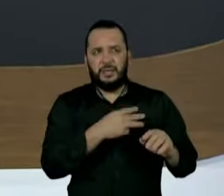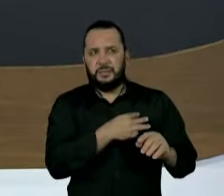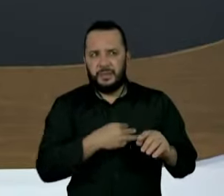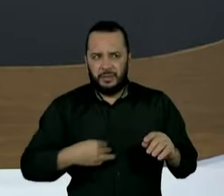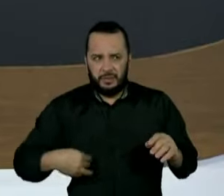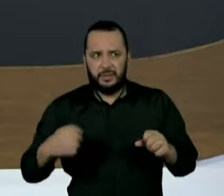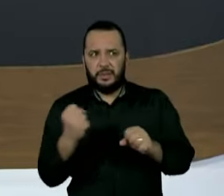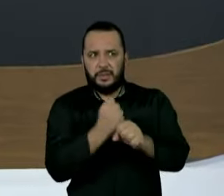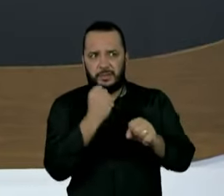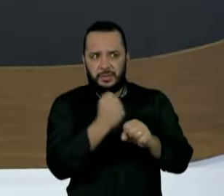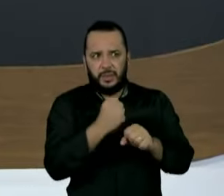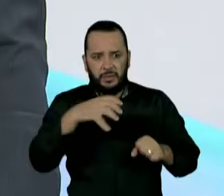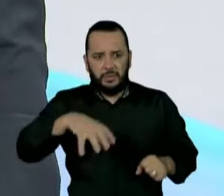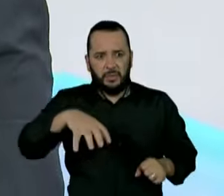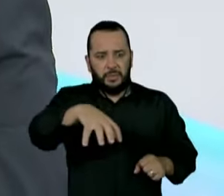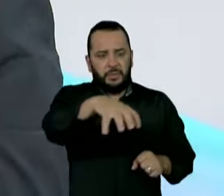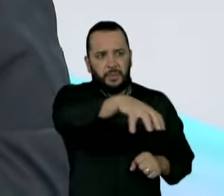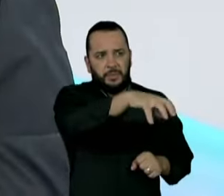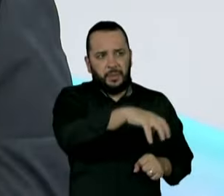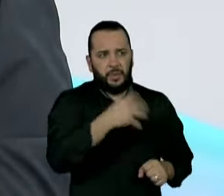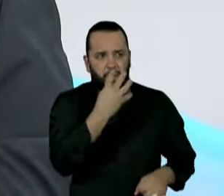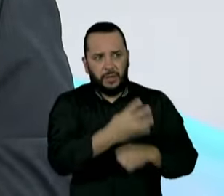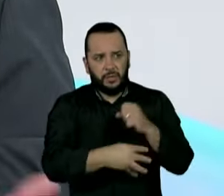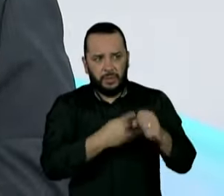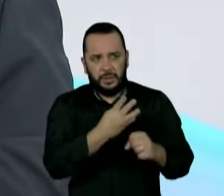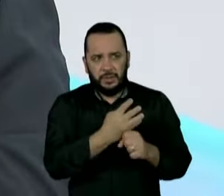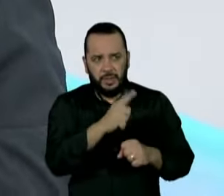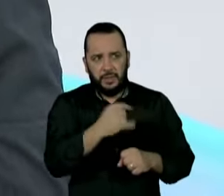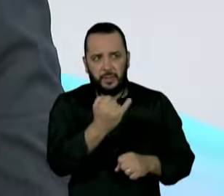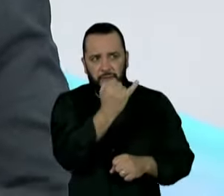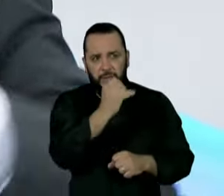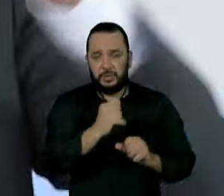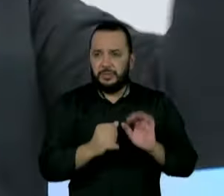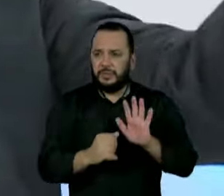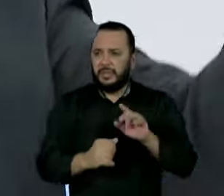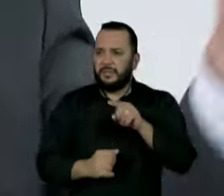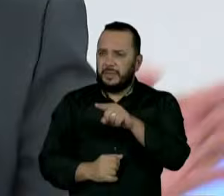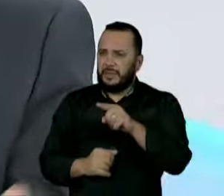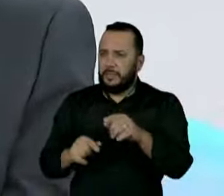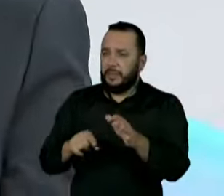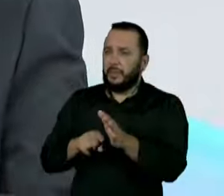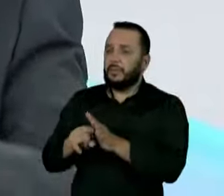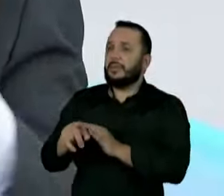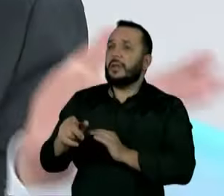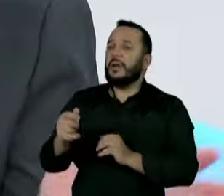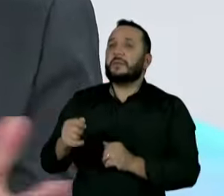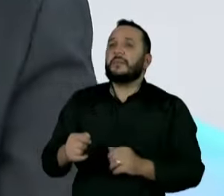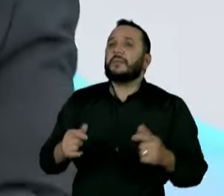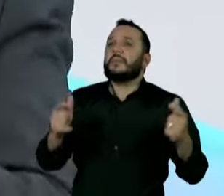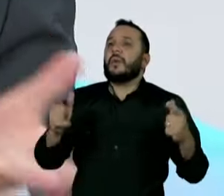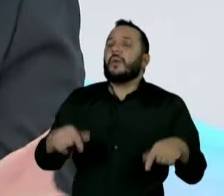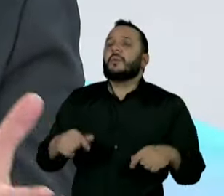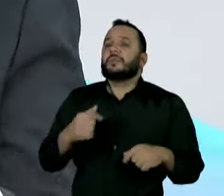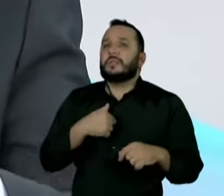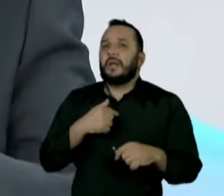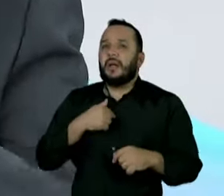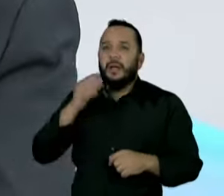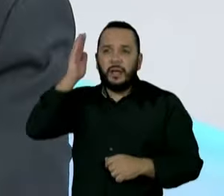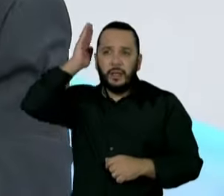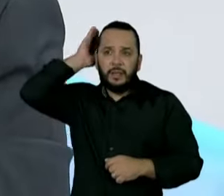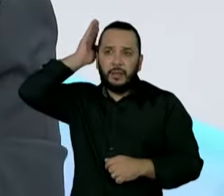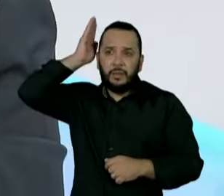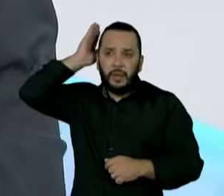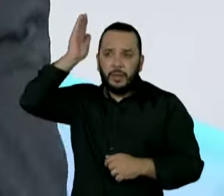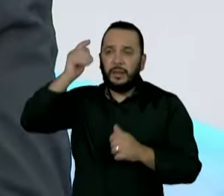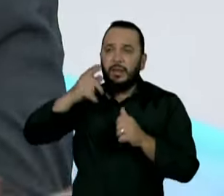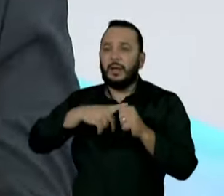quatro anos, né? De uma pasta importante com muita Se você perguntar para ele se tal bateta para lá ou para cá, ele não sabe, ele também não se pode